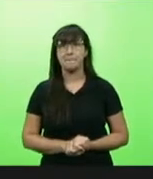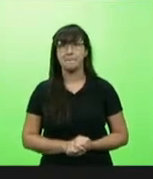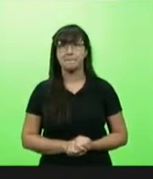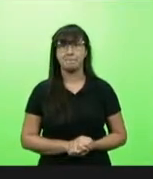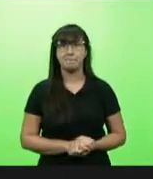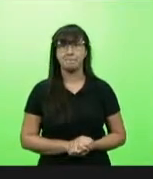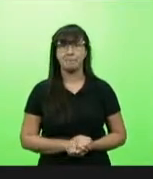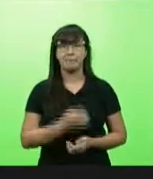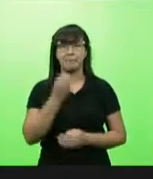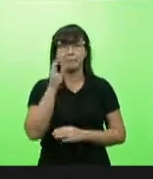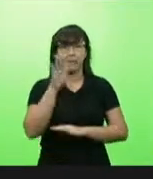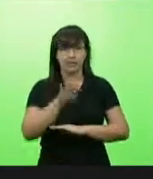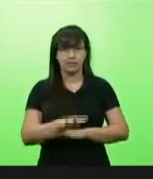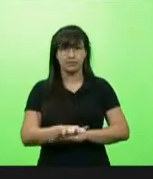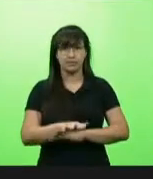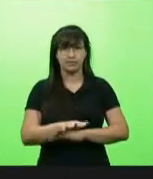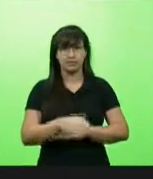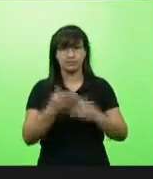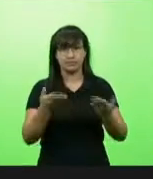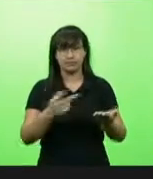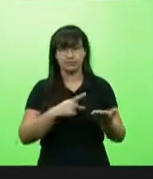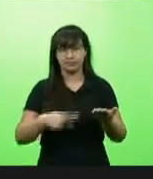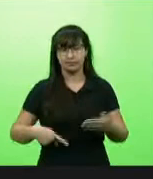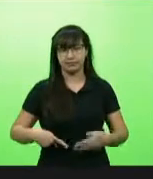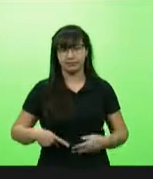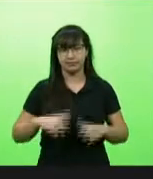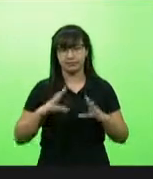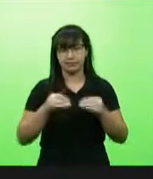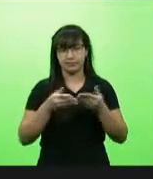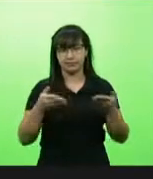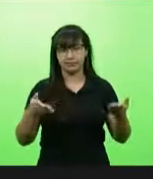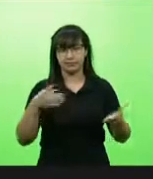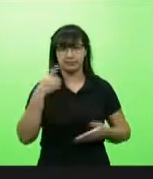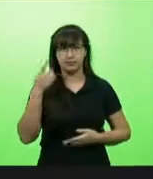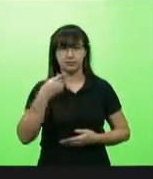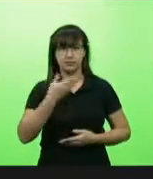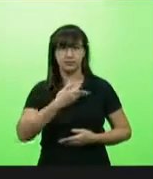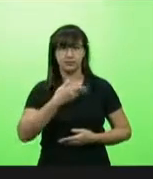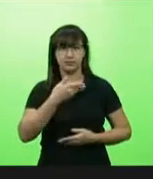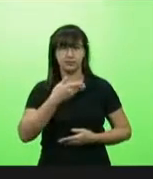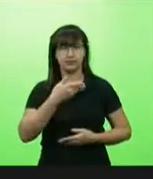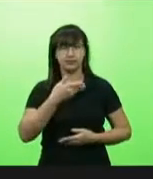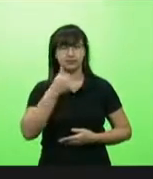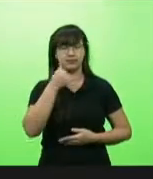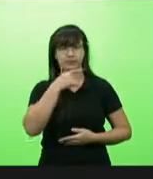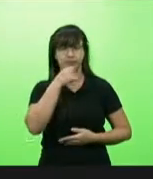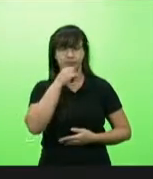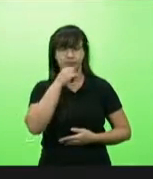Boa tarde, presidente, boa tarde a todos os nossos companheiros deputados e deputadas.